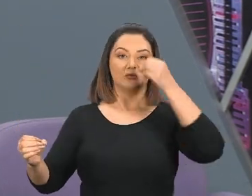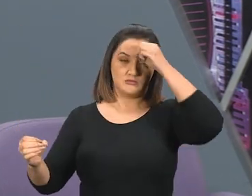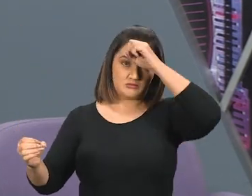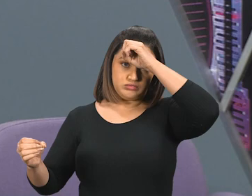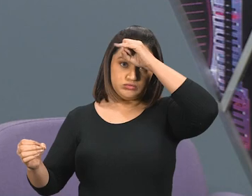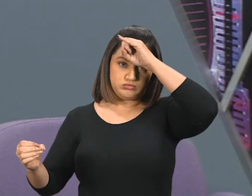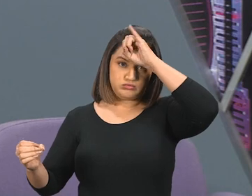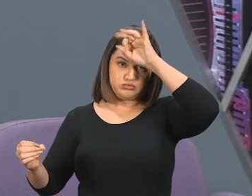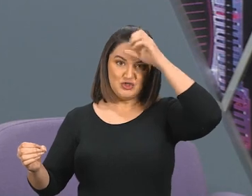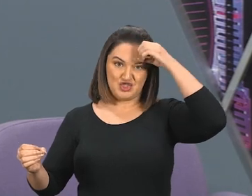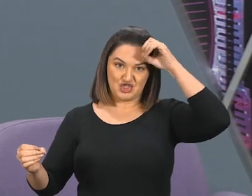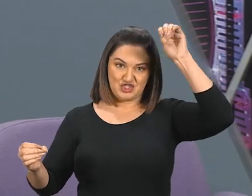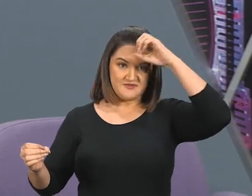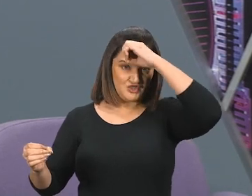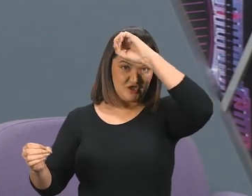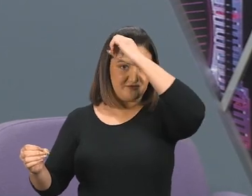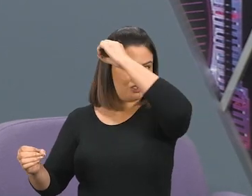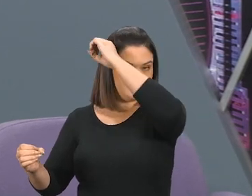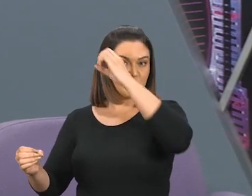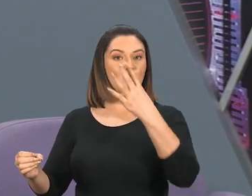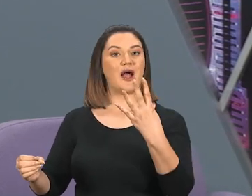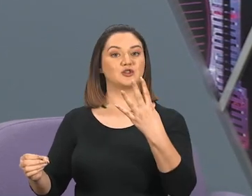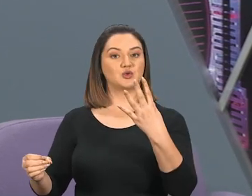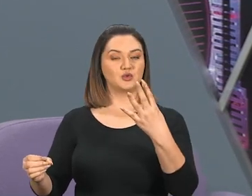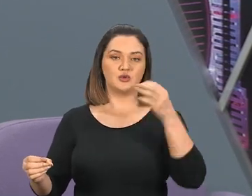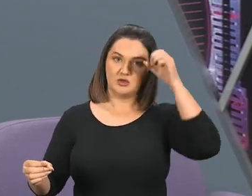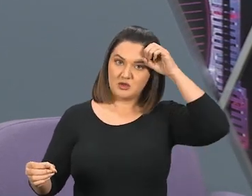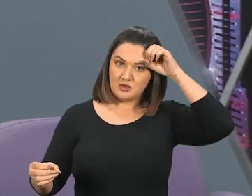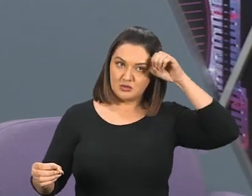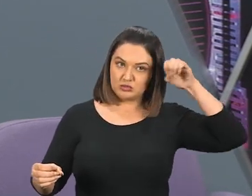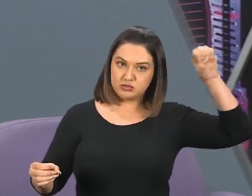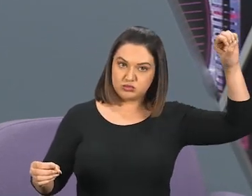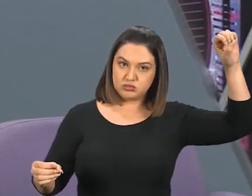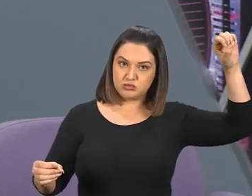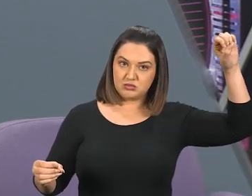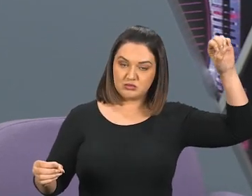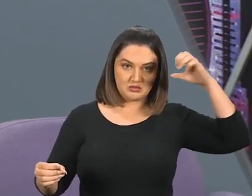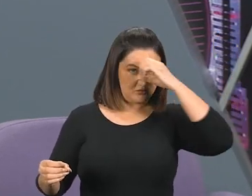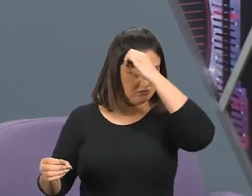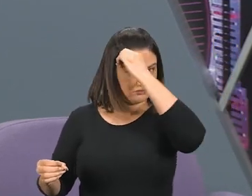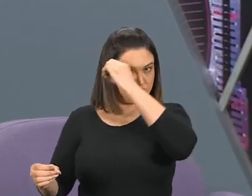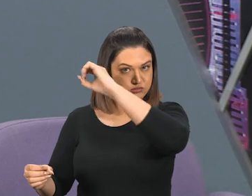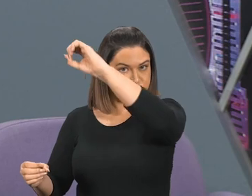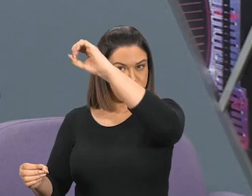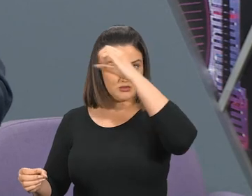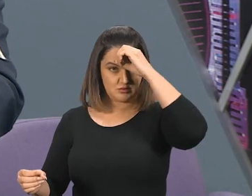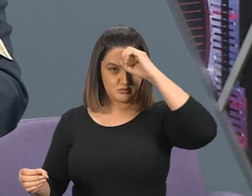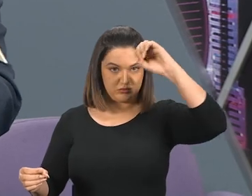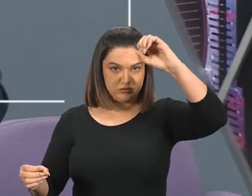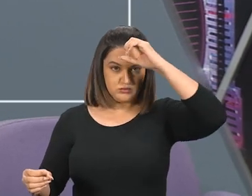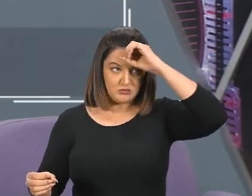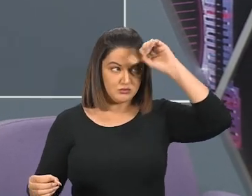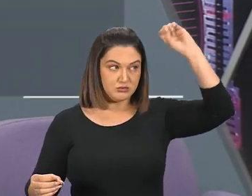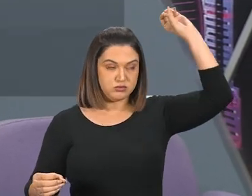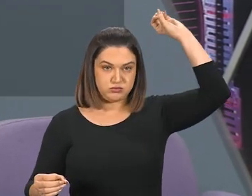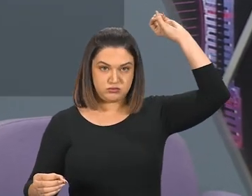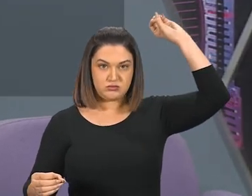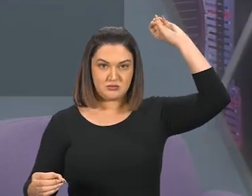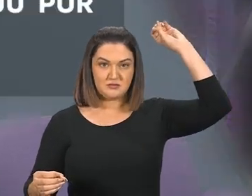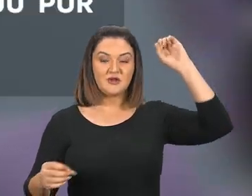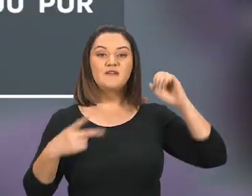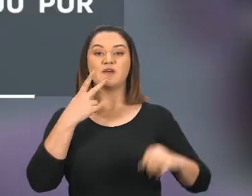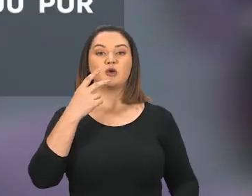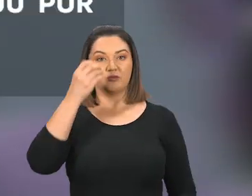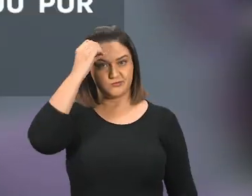Como diz o verso de número 8, Saíram quatro chifres, Para os quatro ventos dos céus. Aí vem o verso 9, diz assim,